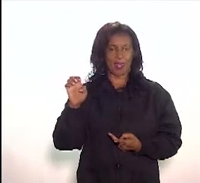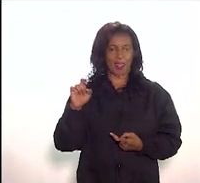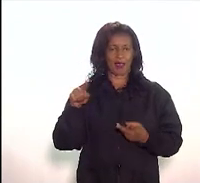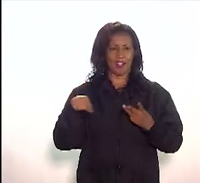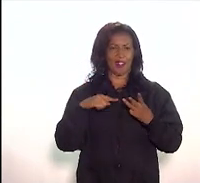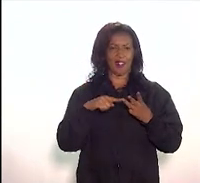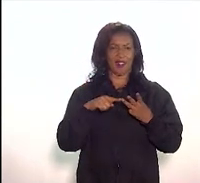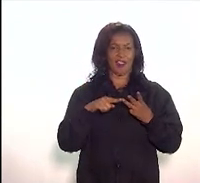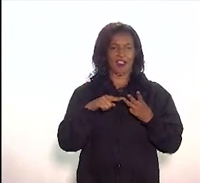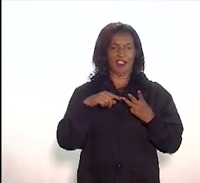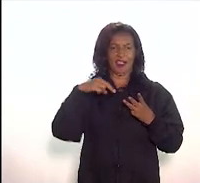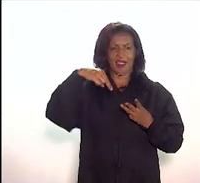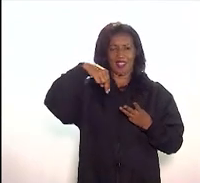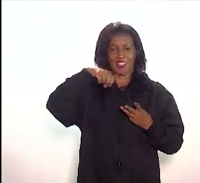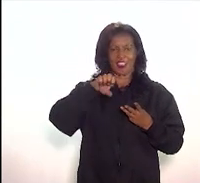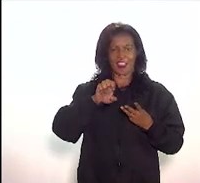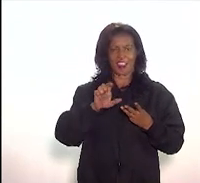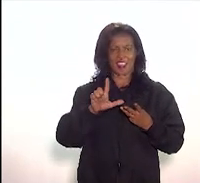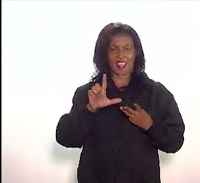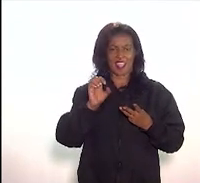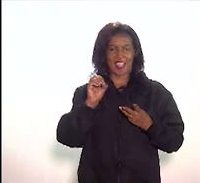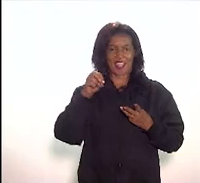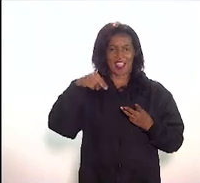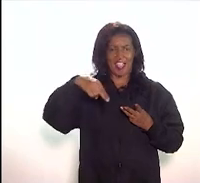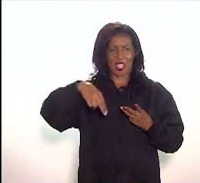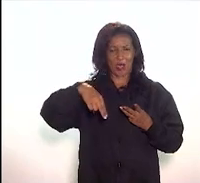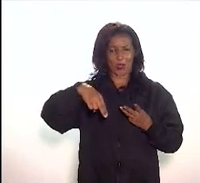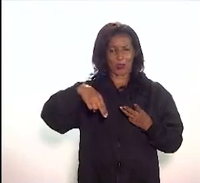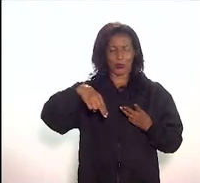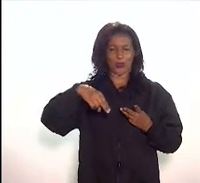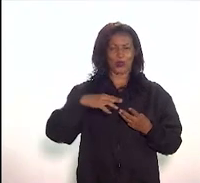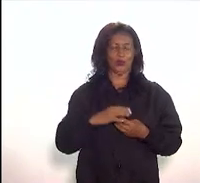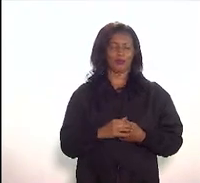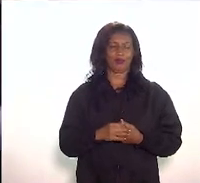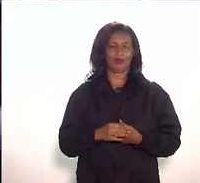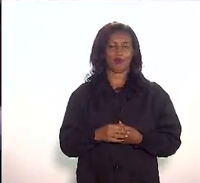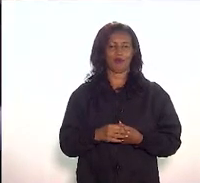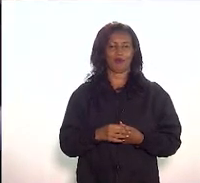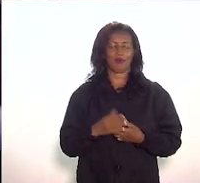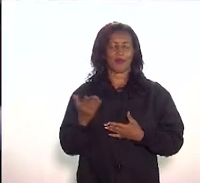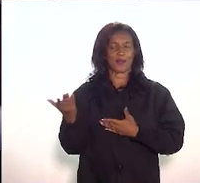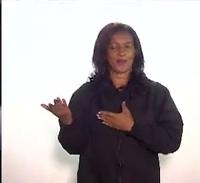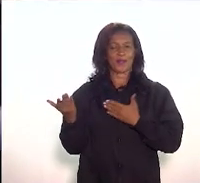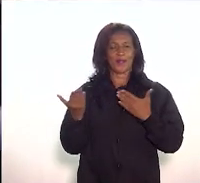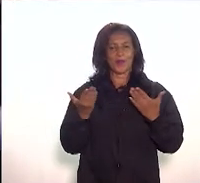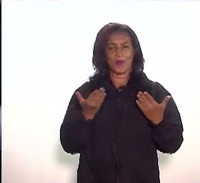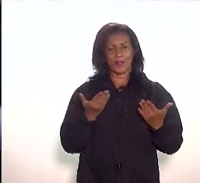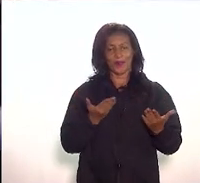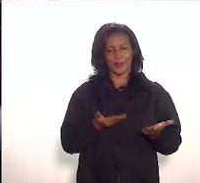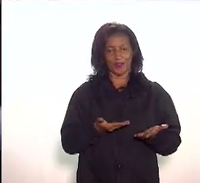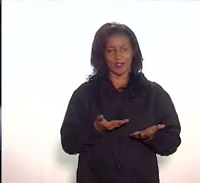Freitas, que é o subdiretor de cultura da ALEC. Bom, passo a palavra agora